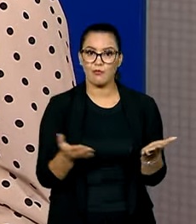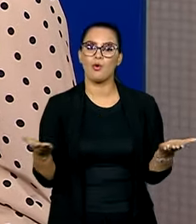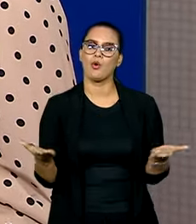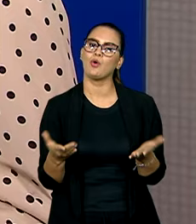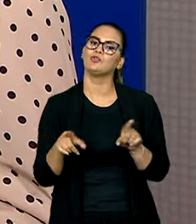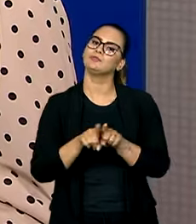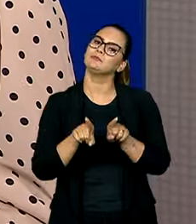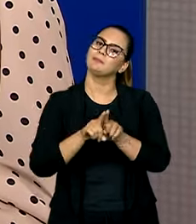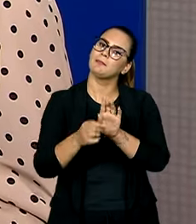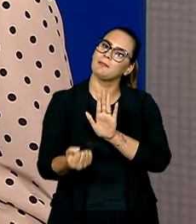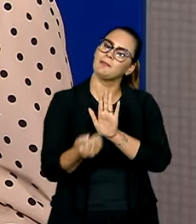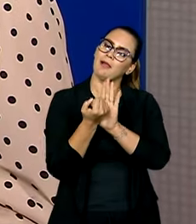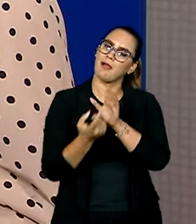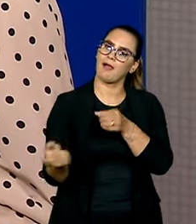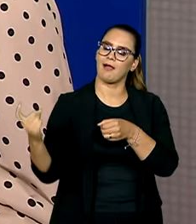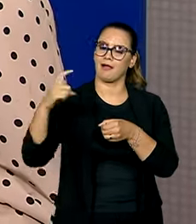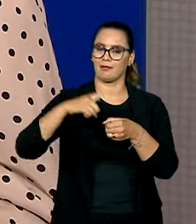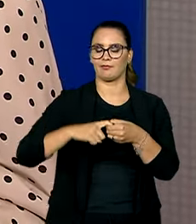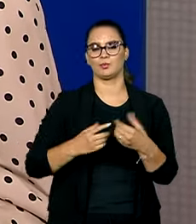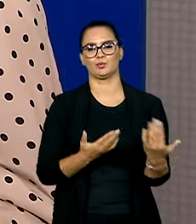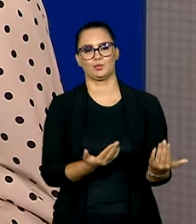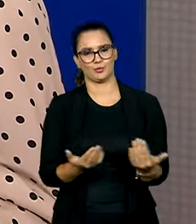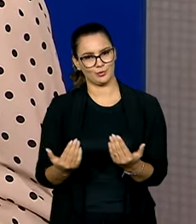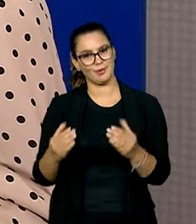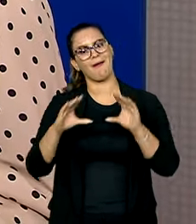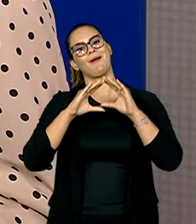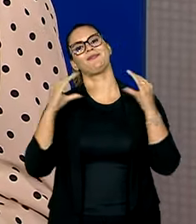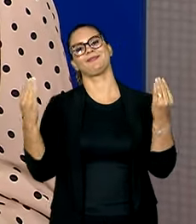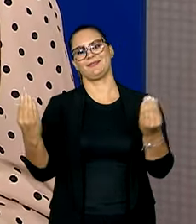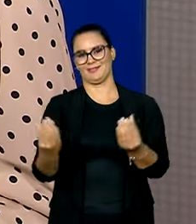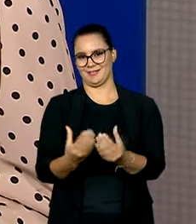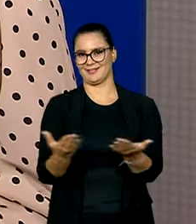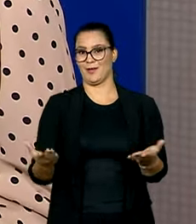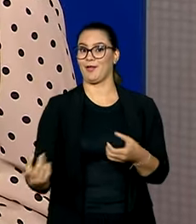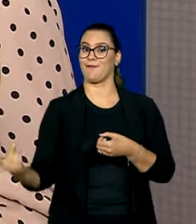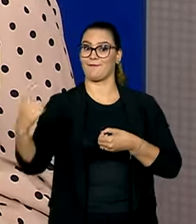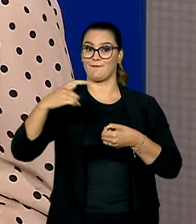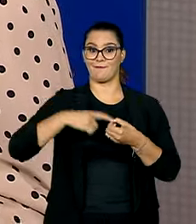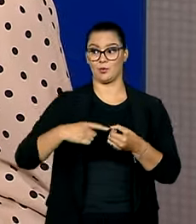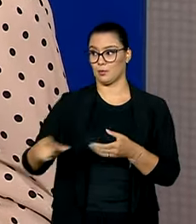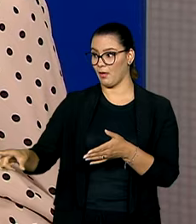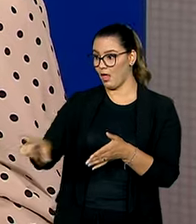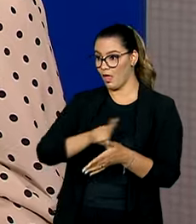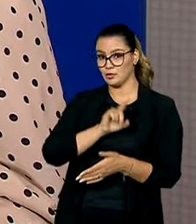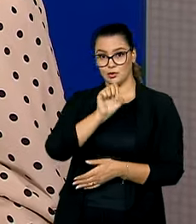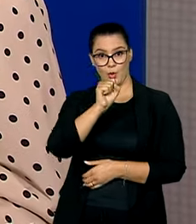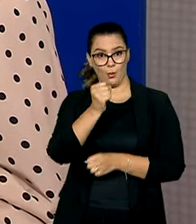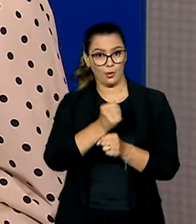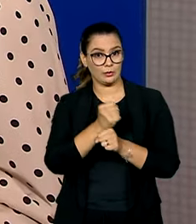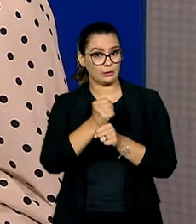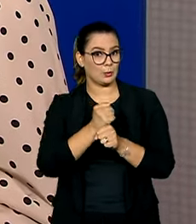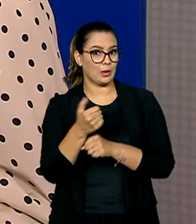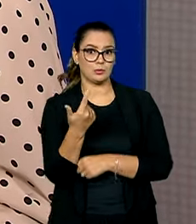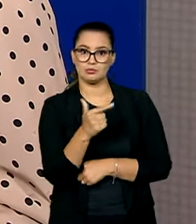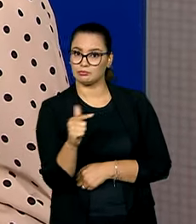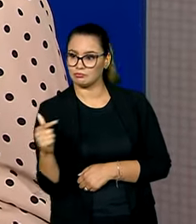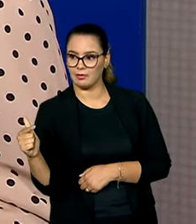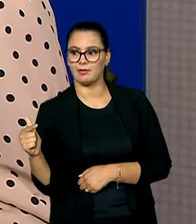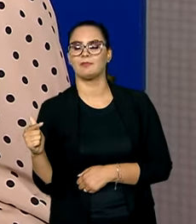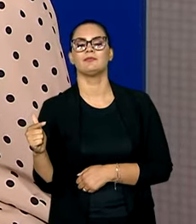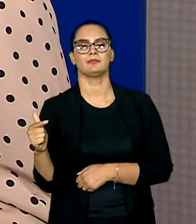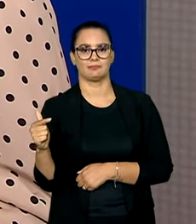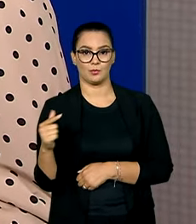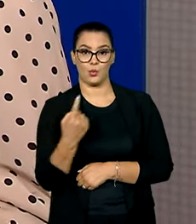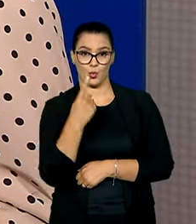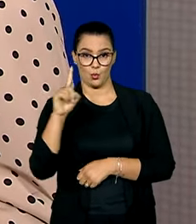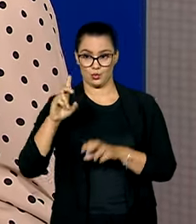também marca o retorno dos jovens a essa conferência após oito anos sem evento. A gente lembra que a última